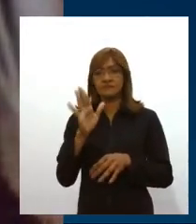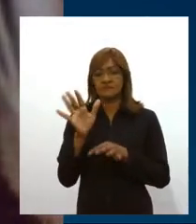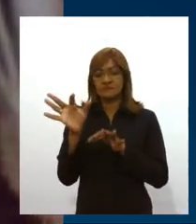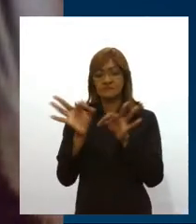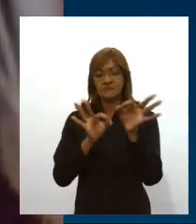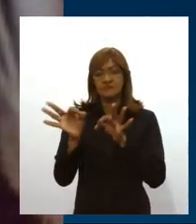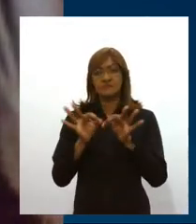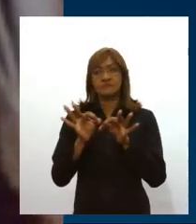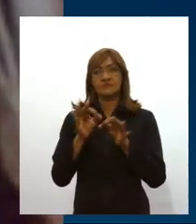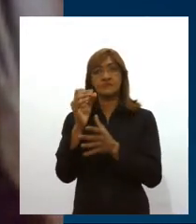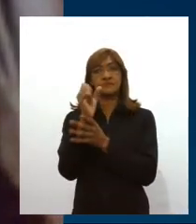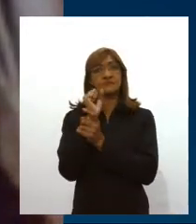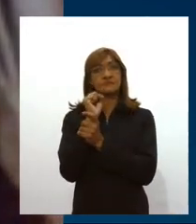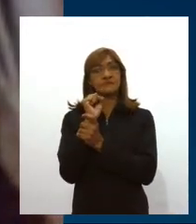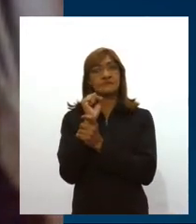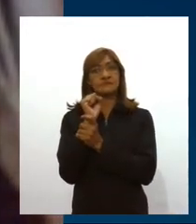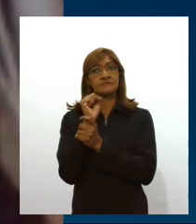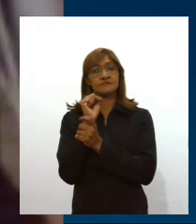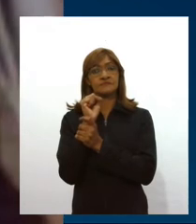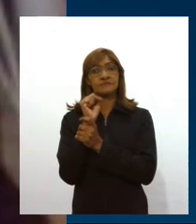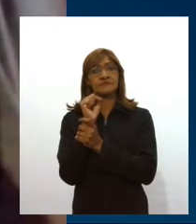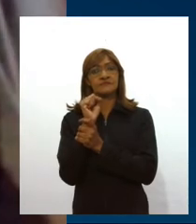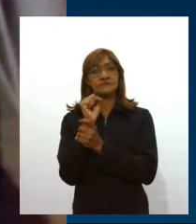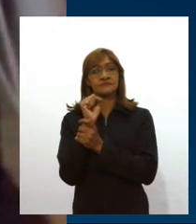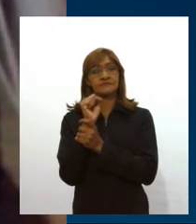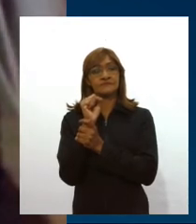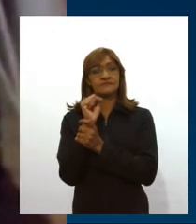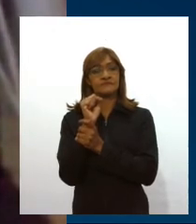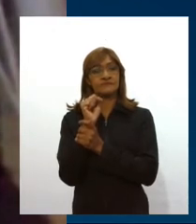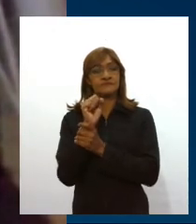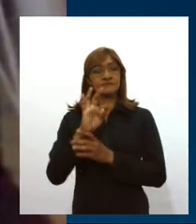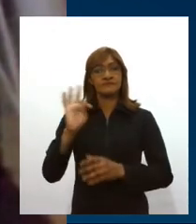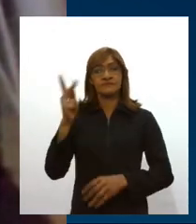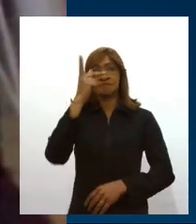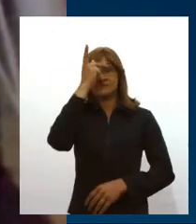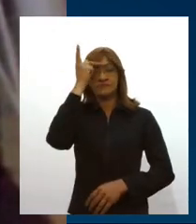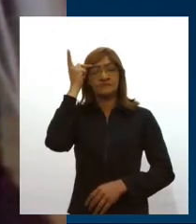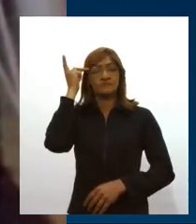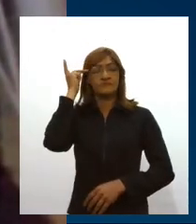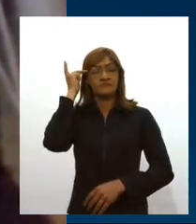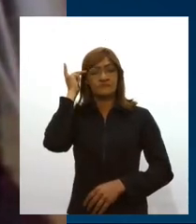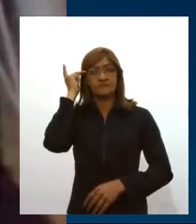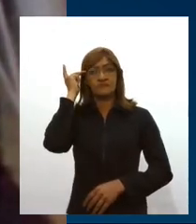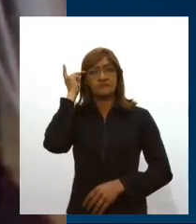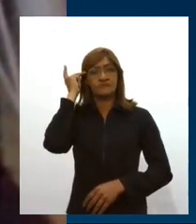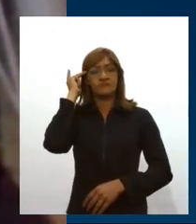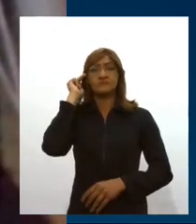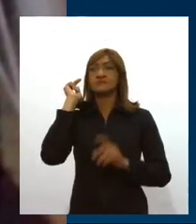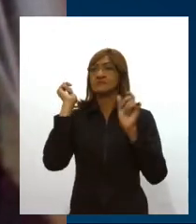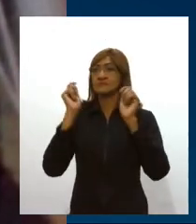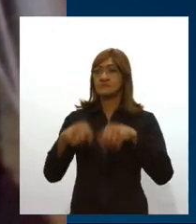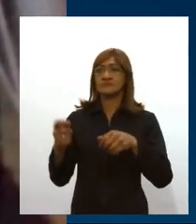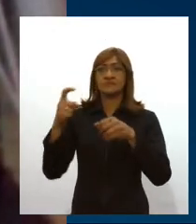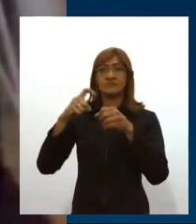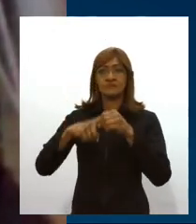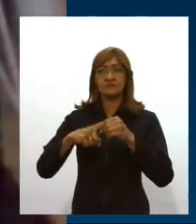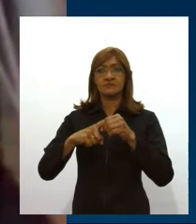né? Que seja bastante segura, que as pessoas, que a gente possa voltar à normalidade plena